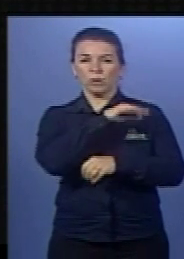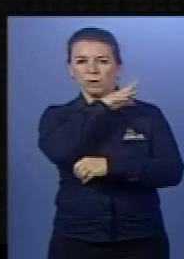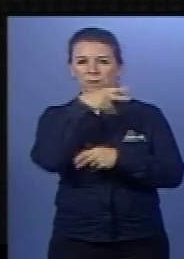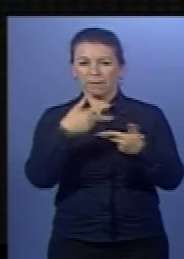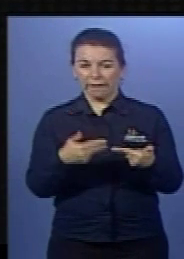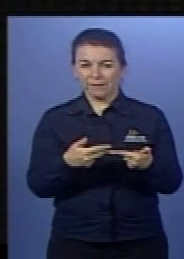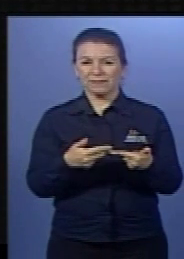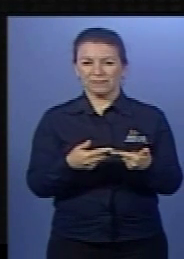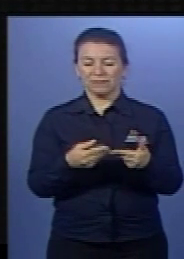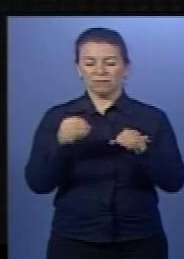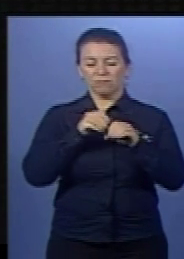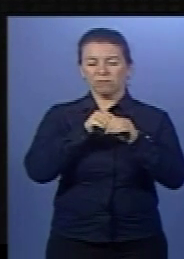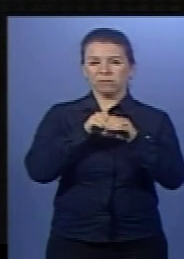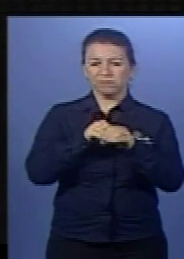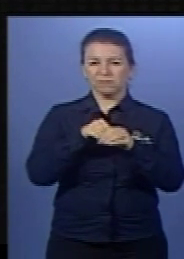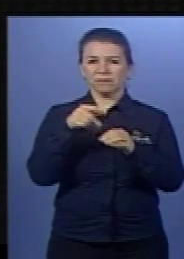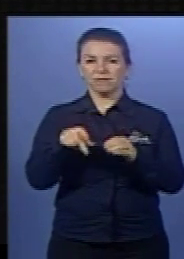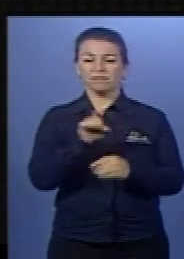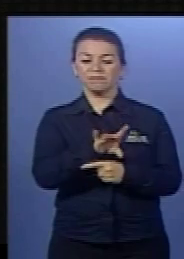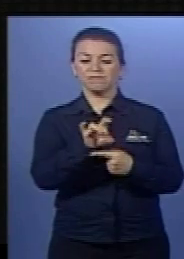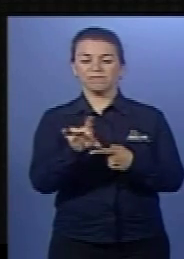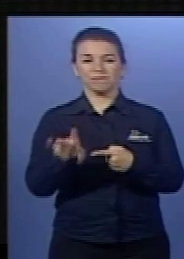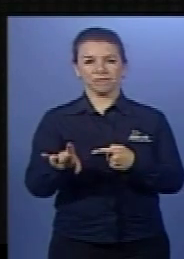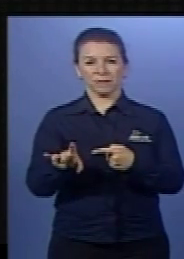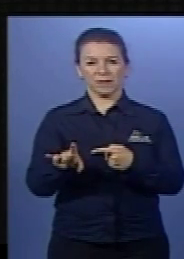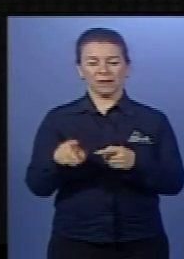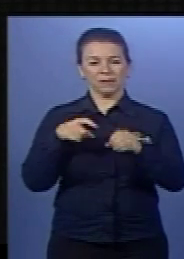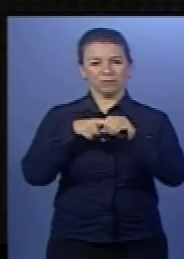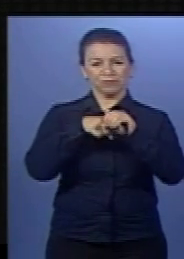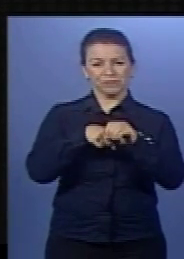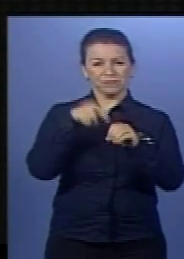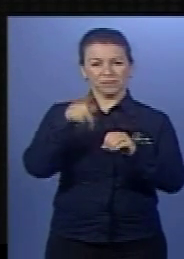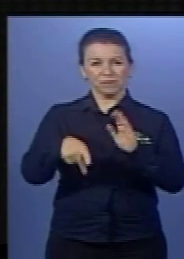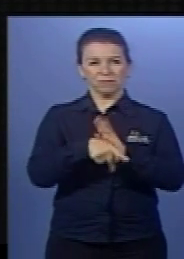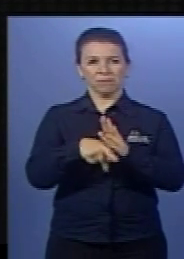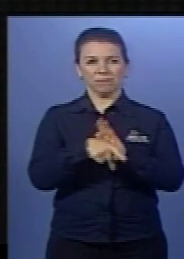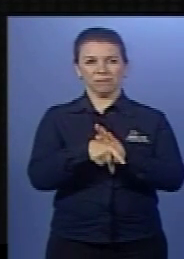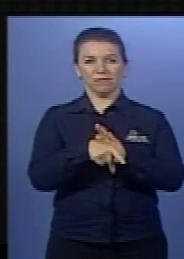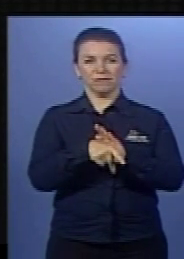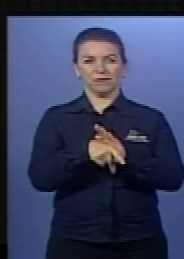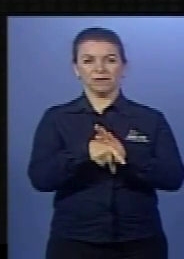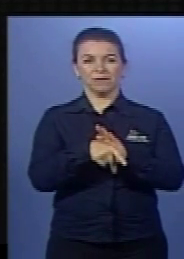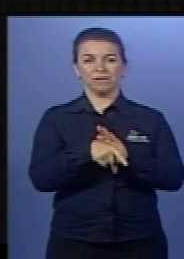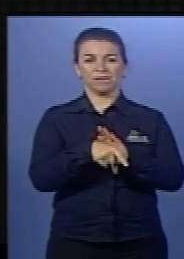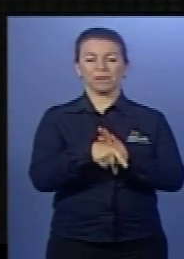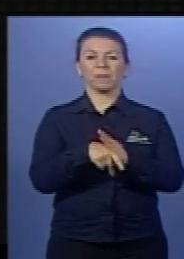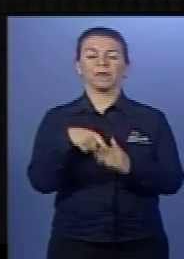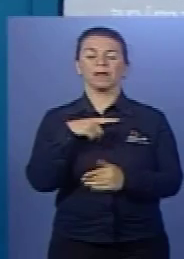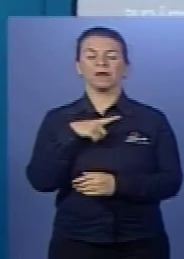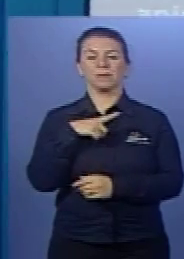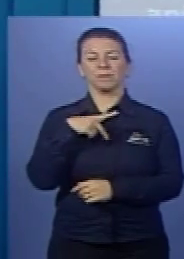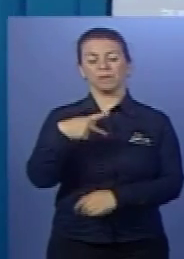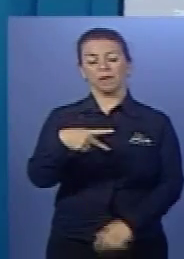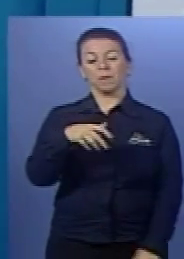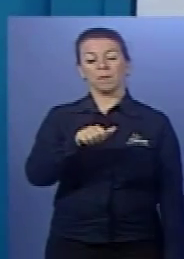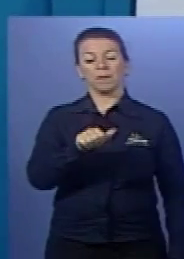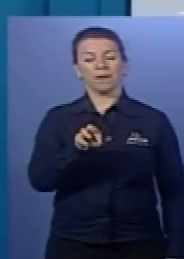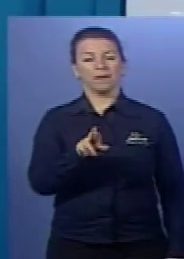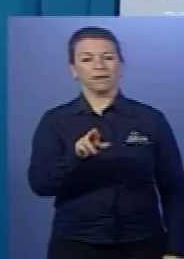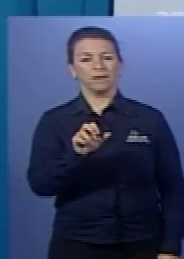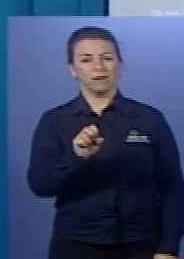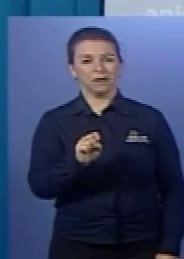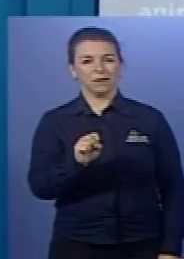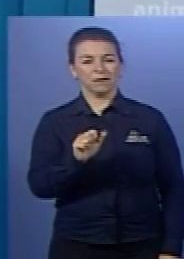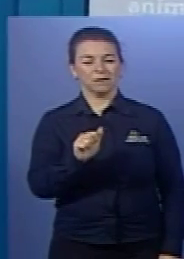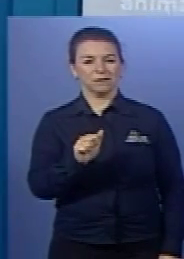animais. Em geral, cada parasitoide... Acompanhe comigo aqui, ó. Então, o parasitoide, a